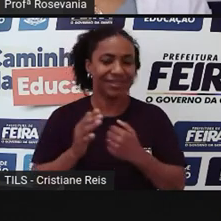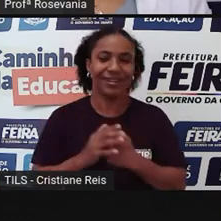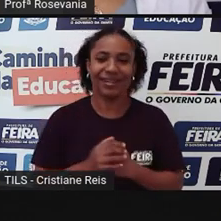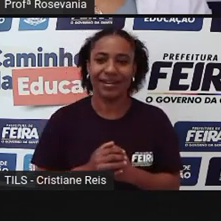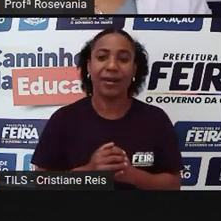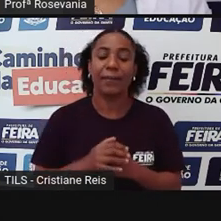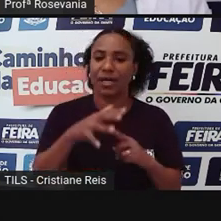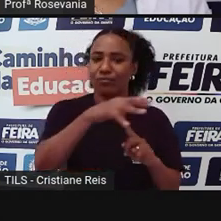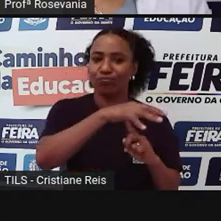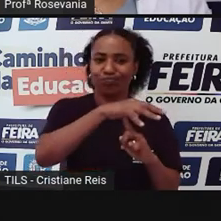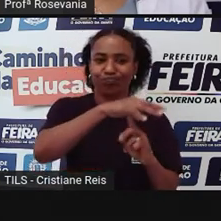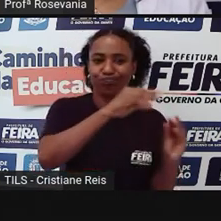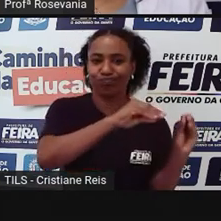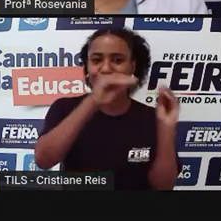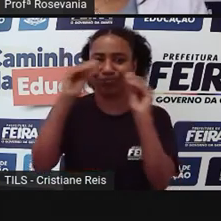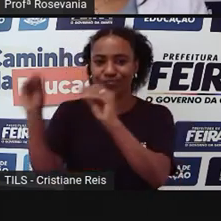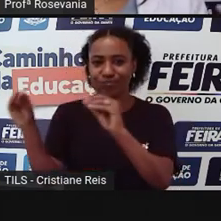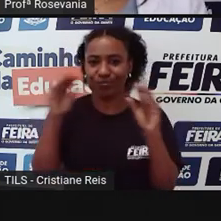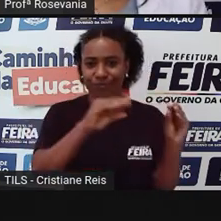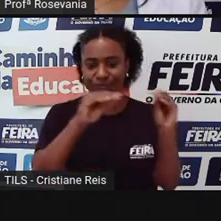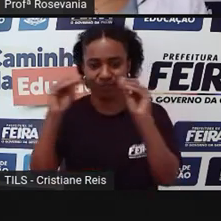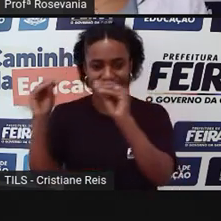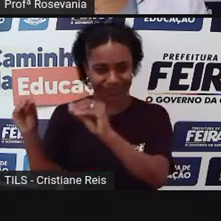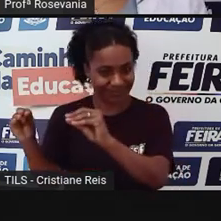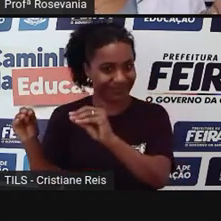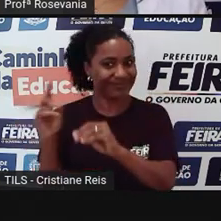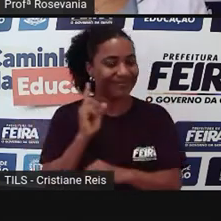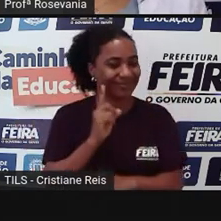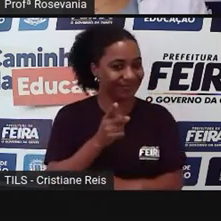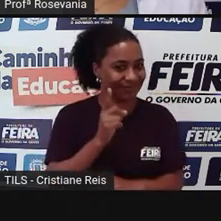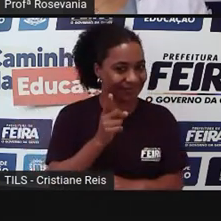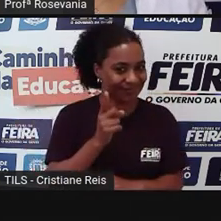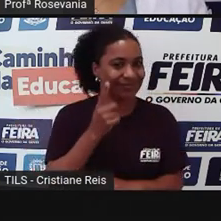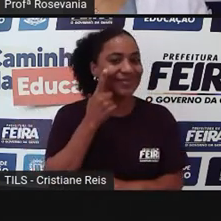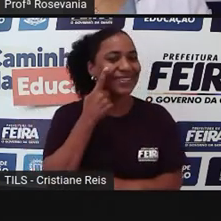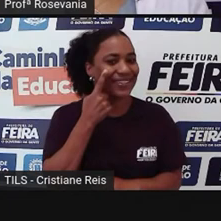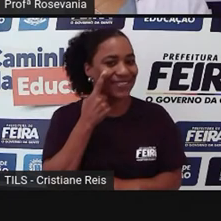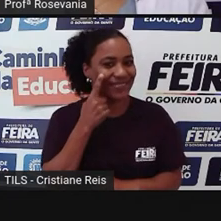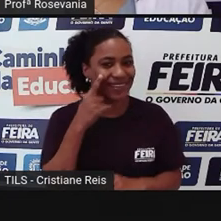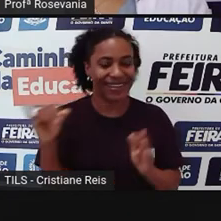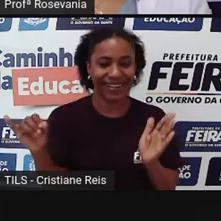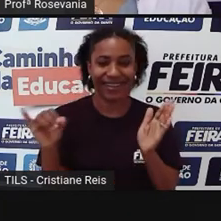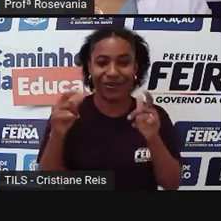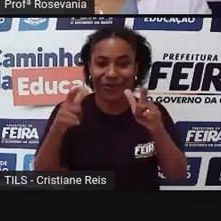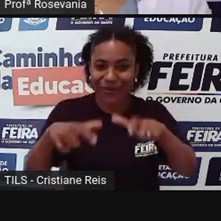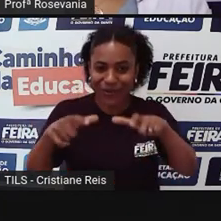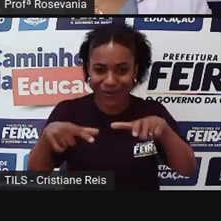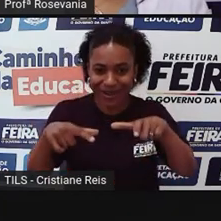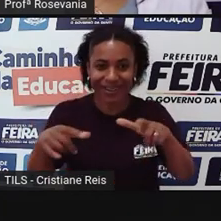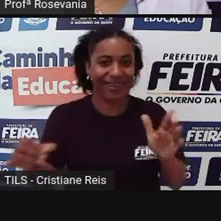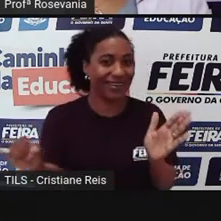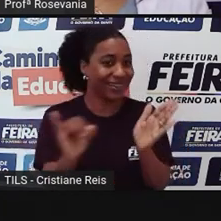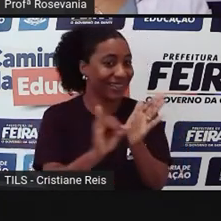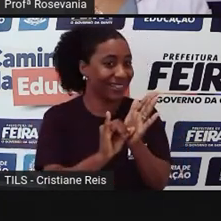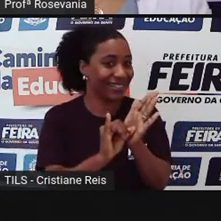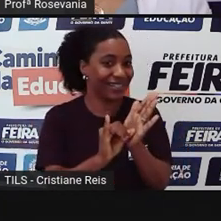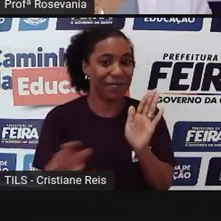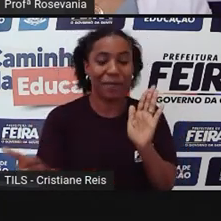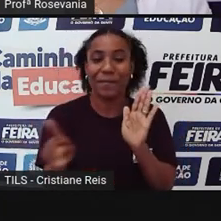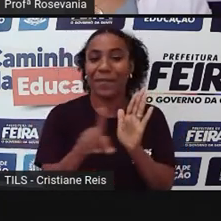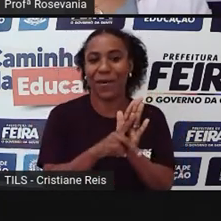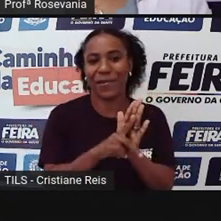mas que esse espaço aqui, aí é que eu vou dizer a questão da identidade do espaço. Antes era a feira